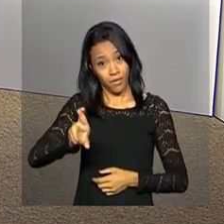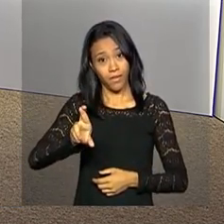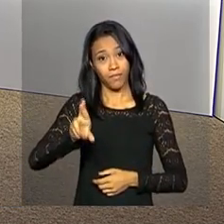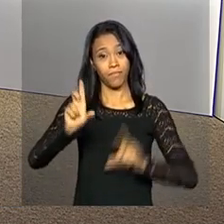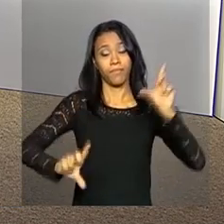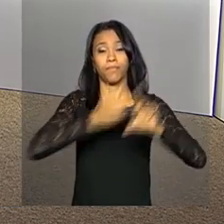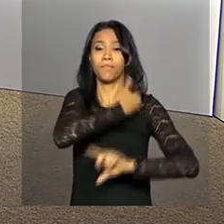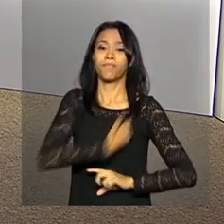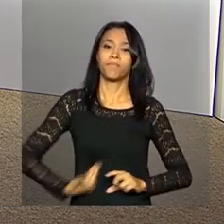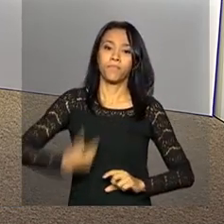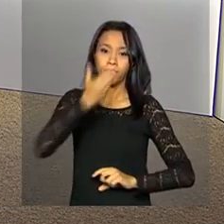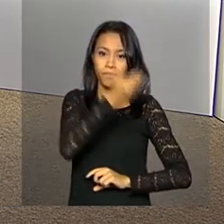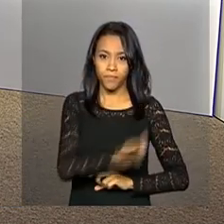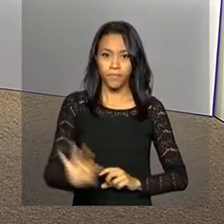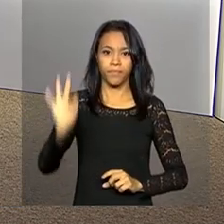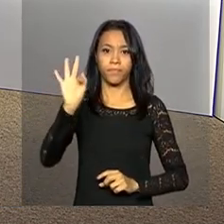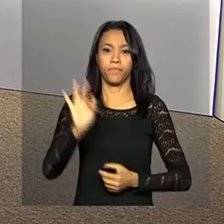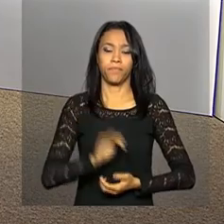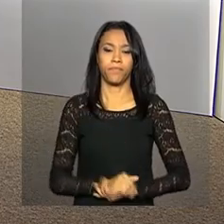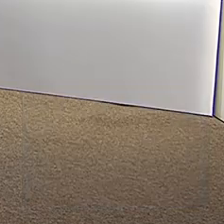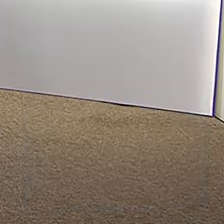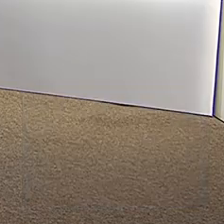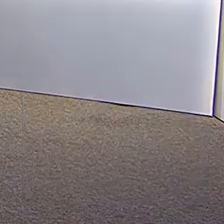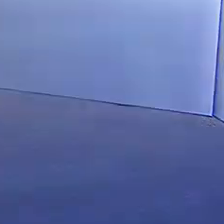na NBR, a TV do governo federal.